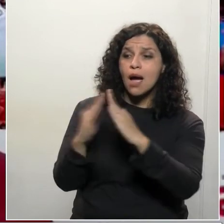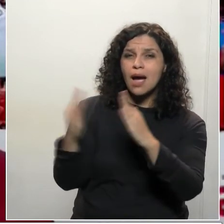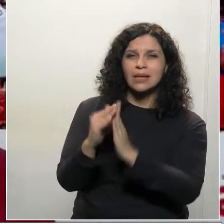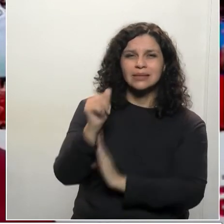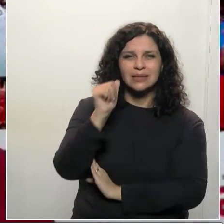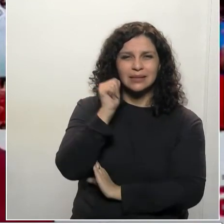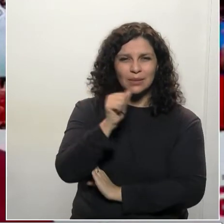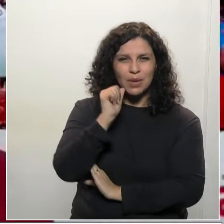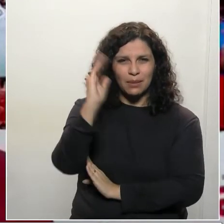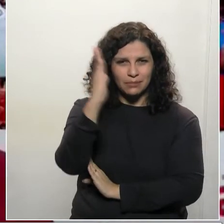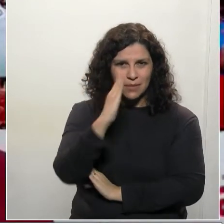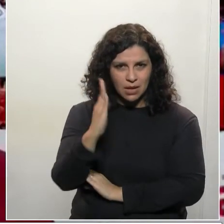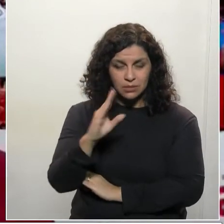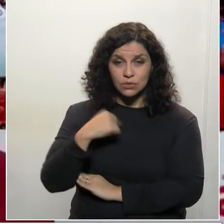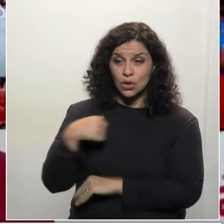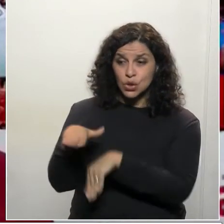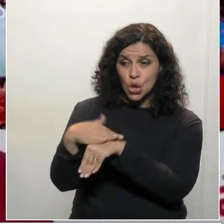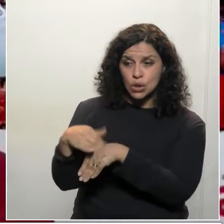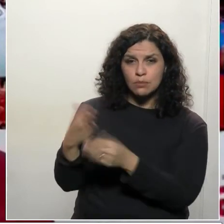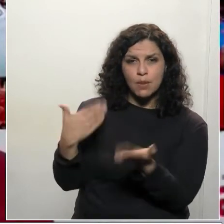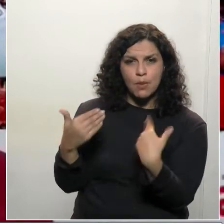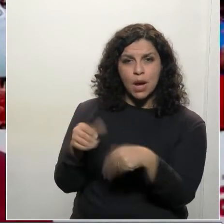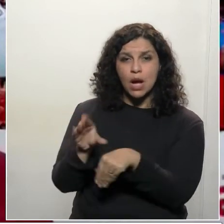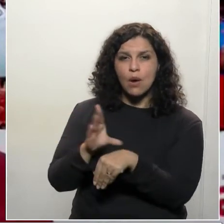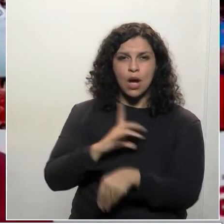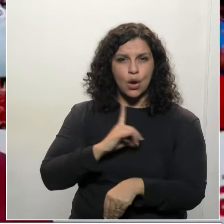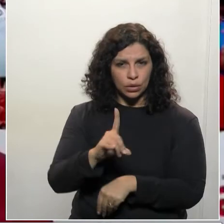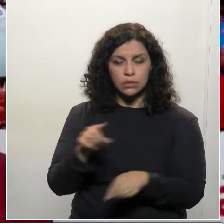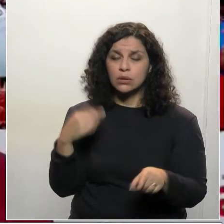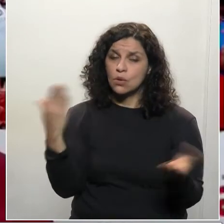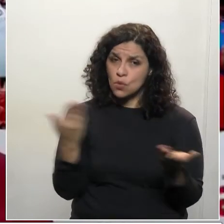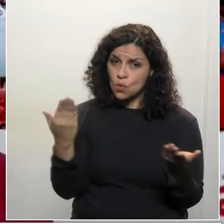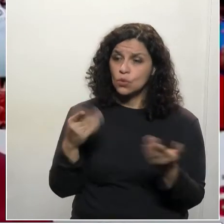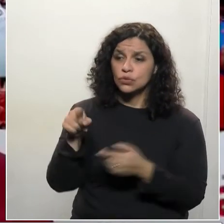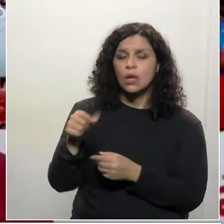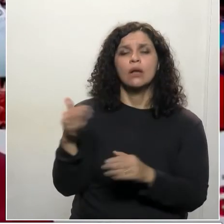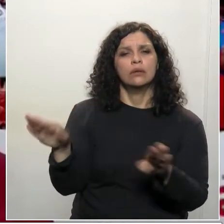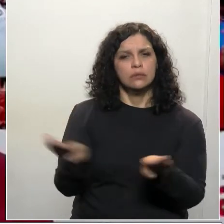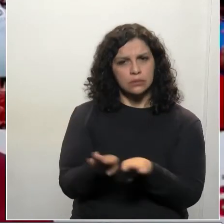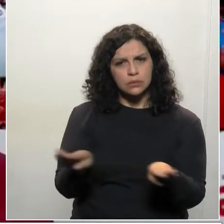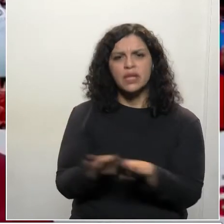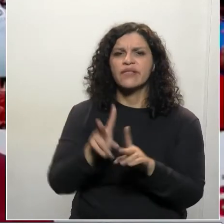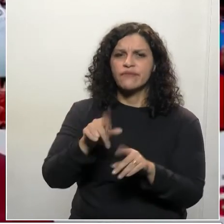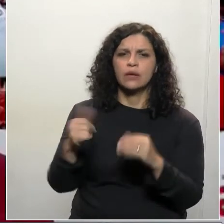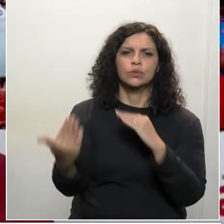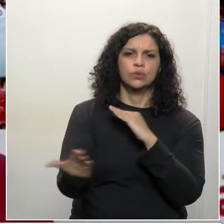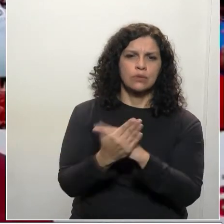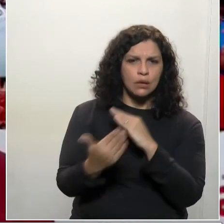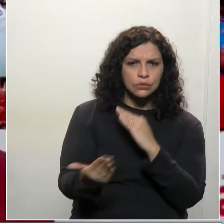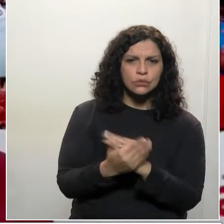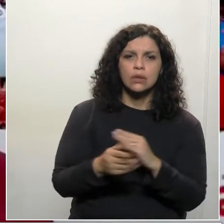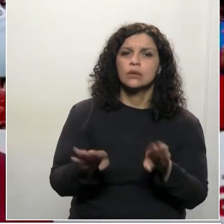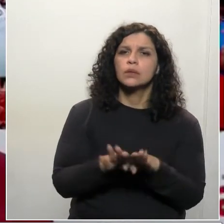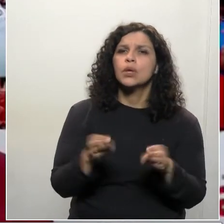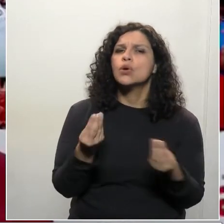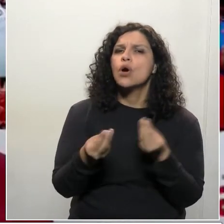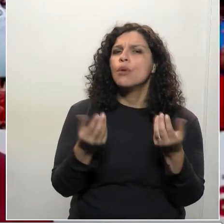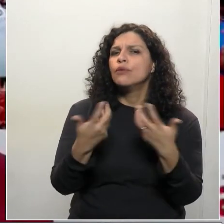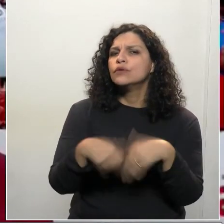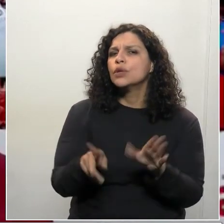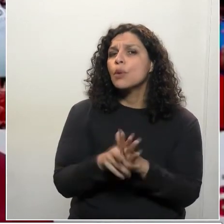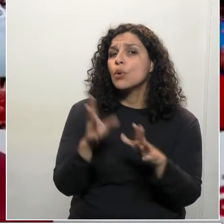Brasileira. Se conversarmos com a coordenadora da Casa, hoje ela vai nos fornecer os dados do